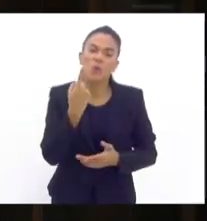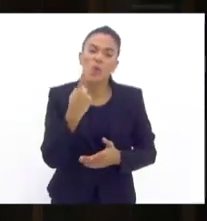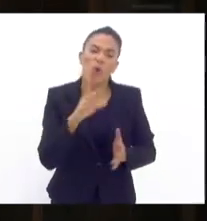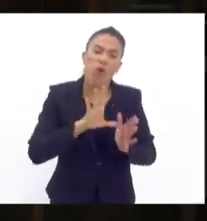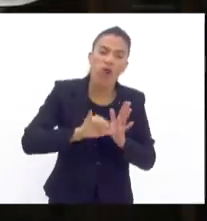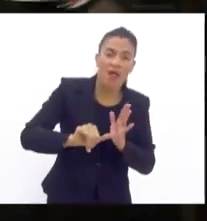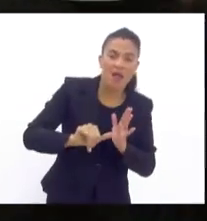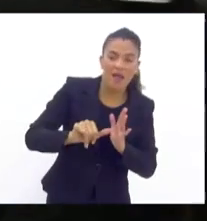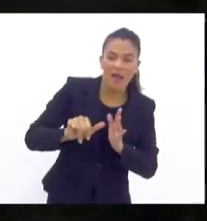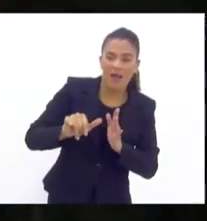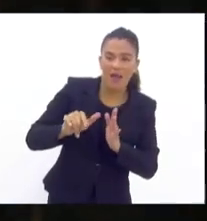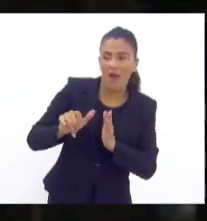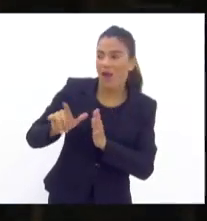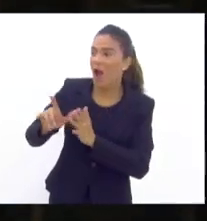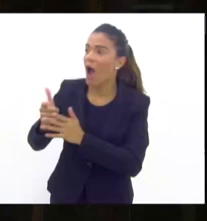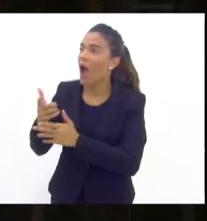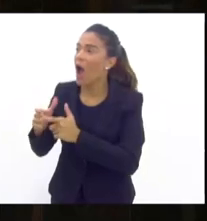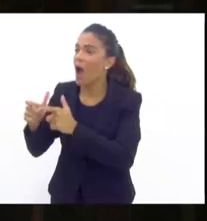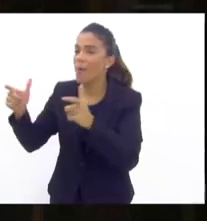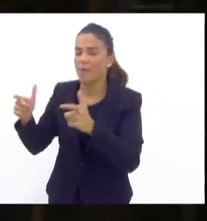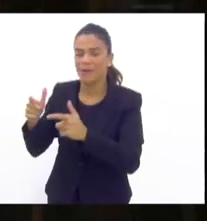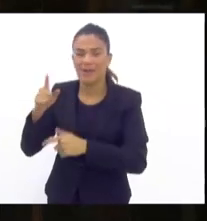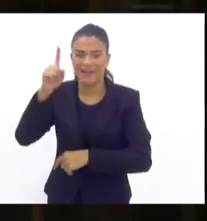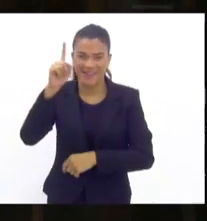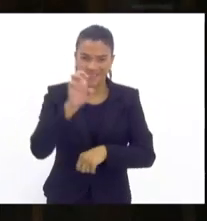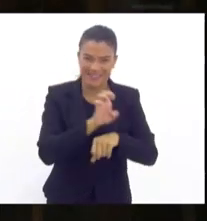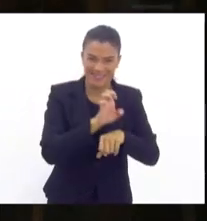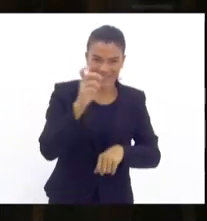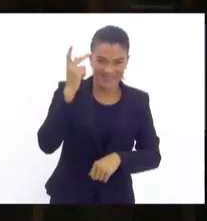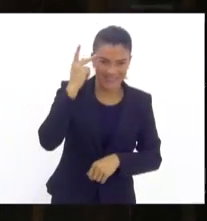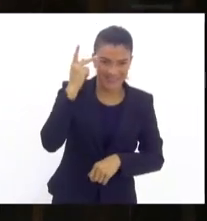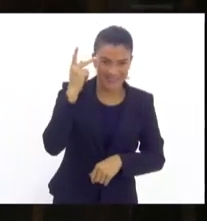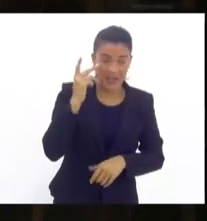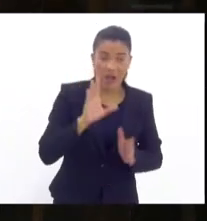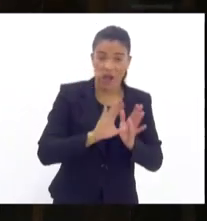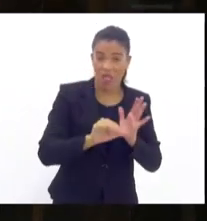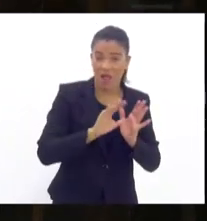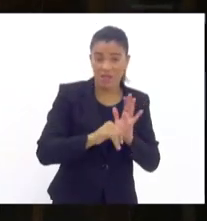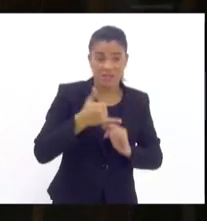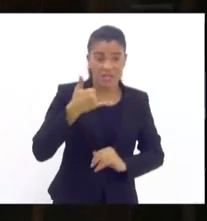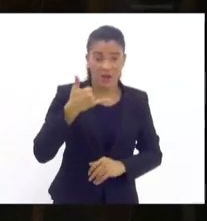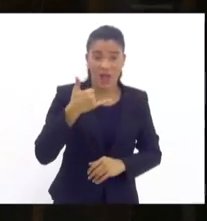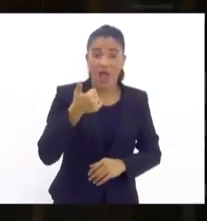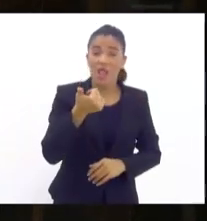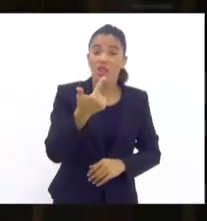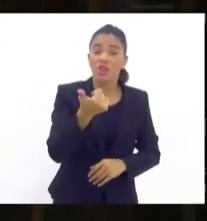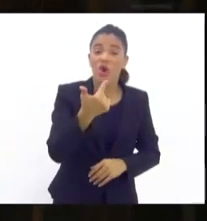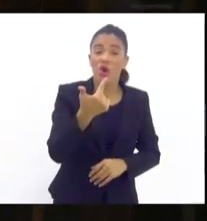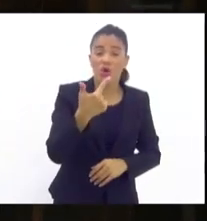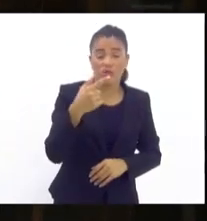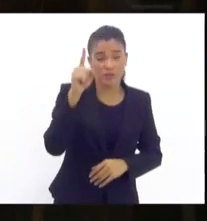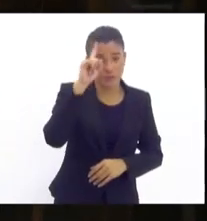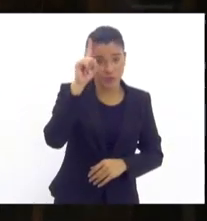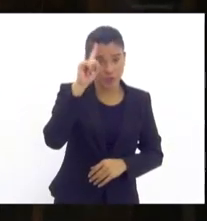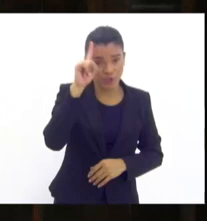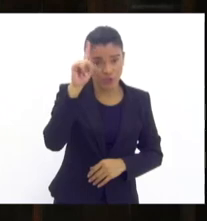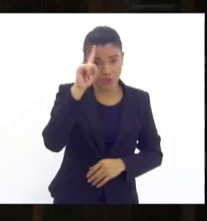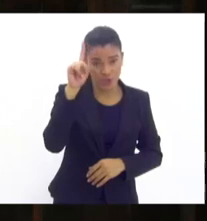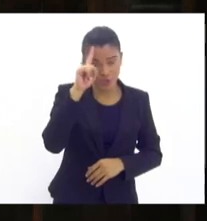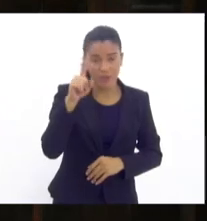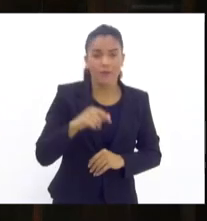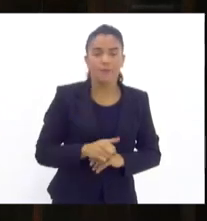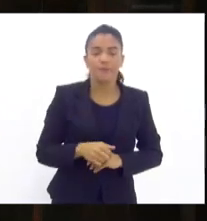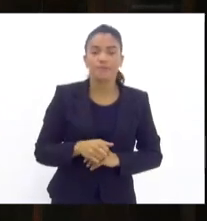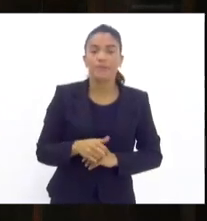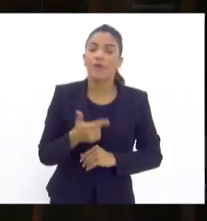e o outro aumenta. O Estado de São Paulo, por exemplo, o índice de roubo de celulares é 12 por dia. Fora outros tipos de crime.